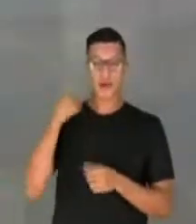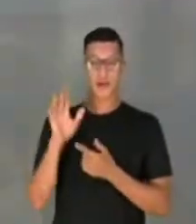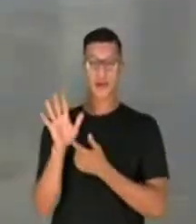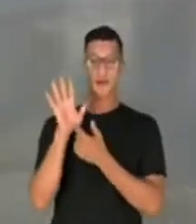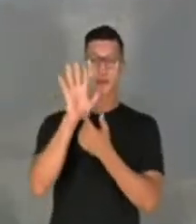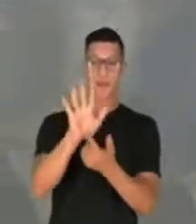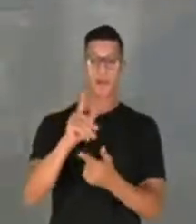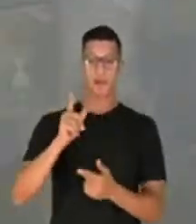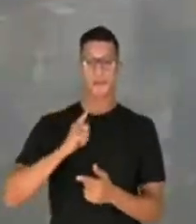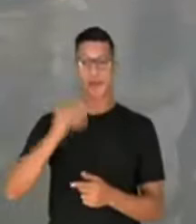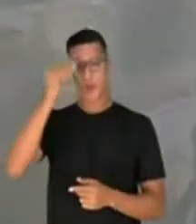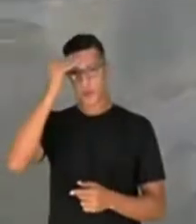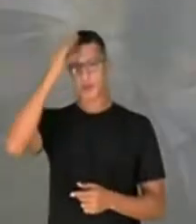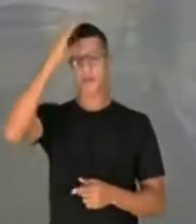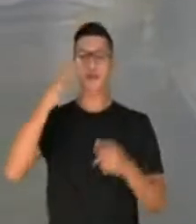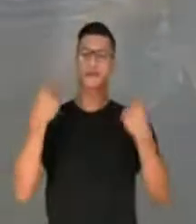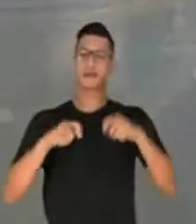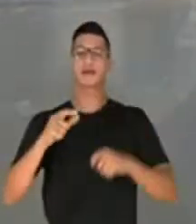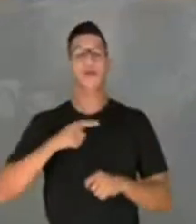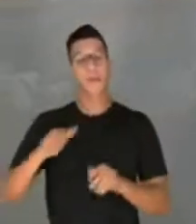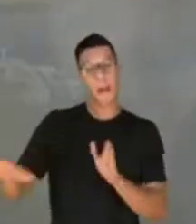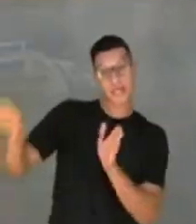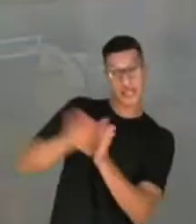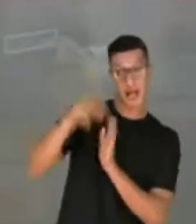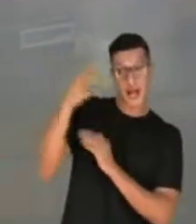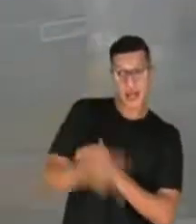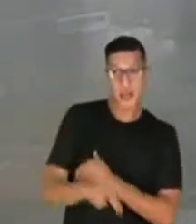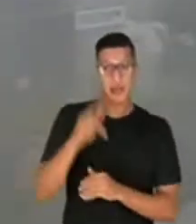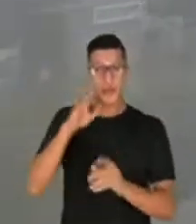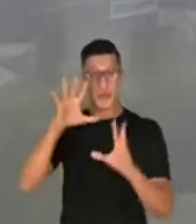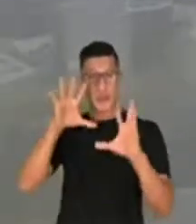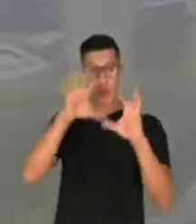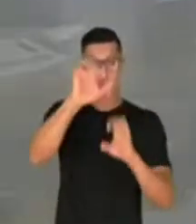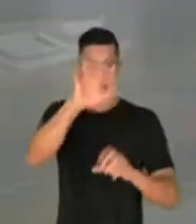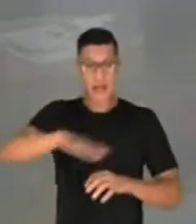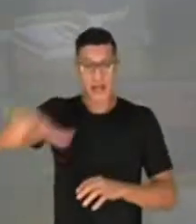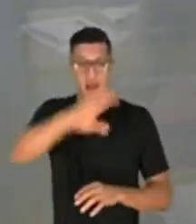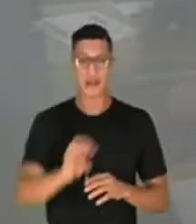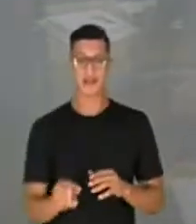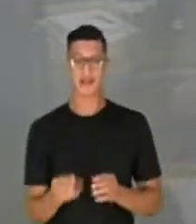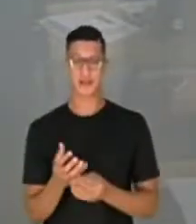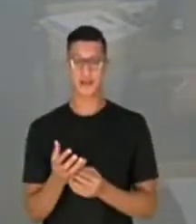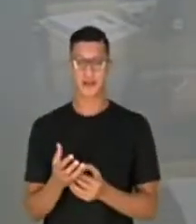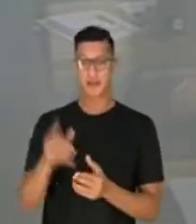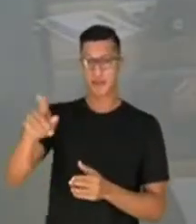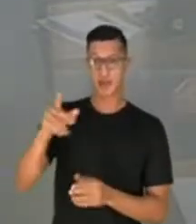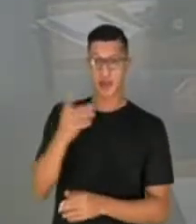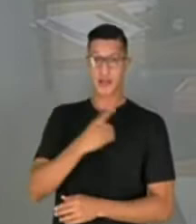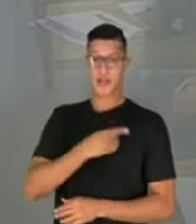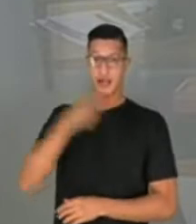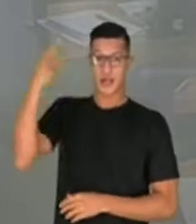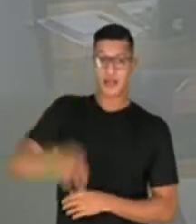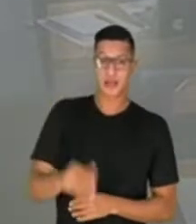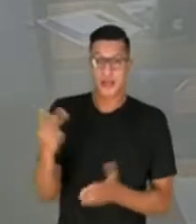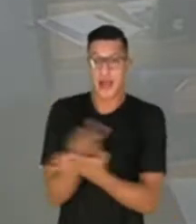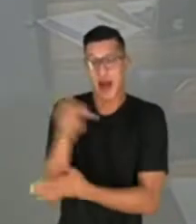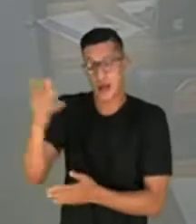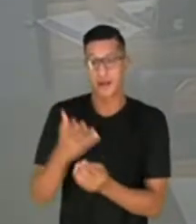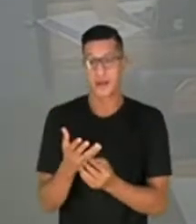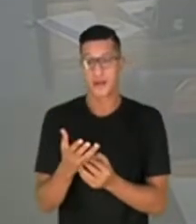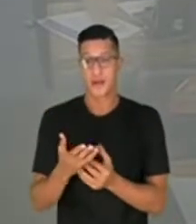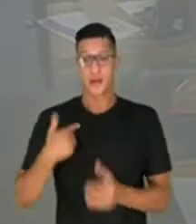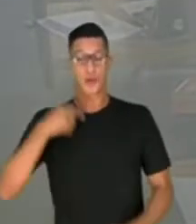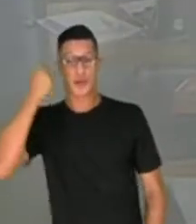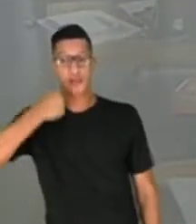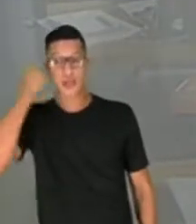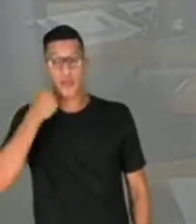o conhecimento necessário... ...vossa excelência para chegar aqui, que eu trouxe a advogada... ...está nessa CPI, na condição de delegado, e não se lembrava nada. ...tentando a posição do